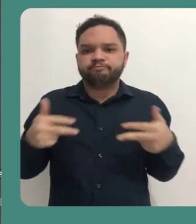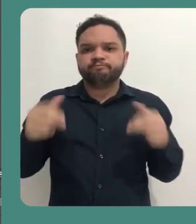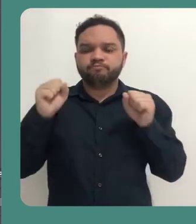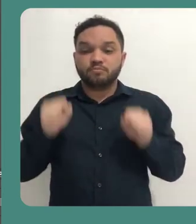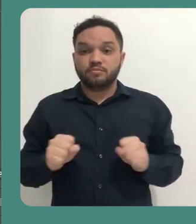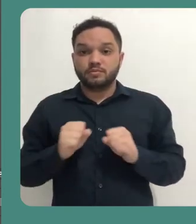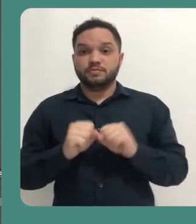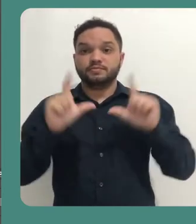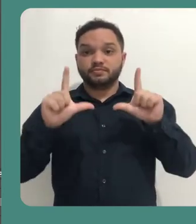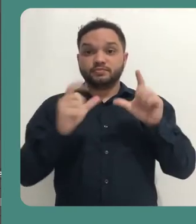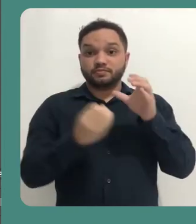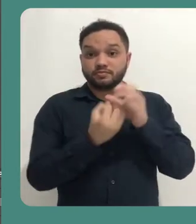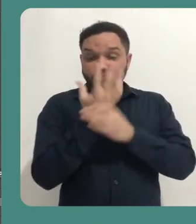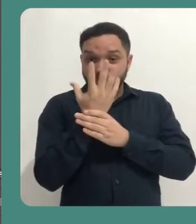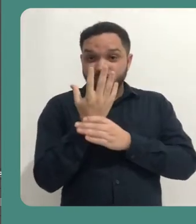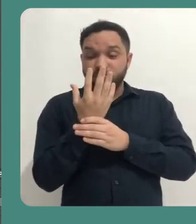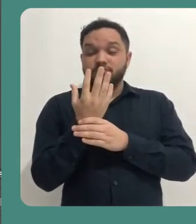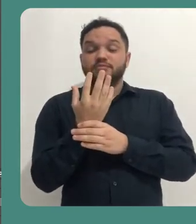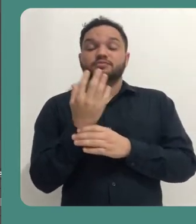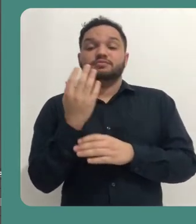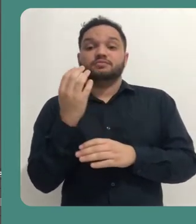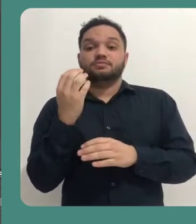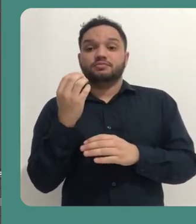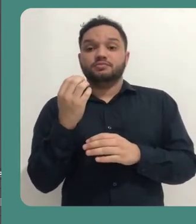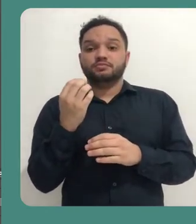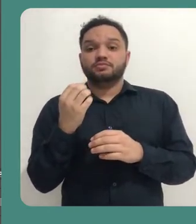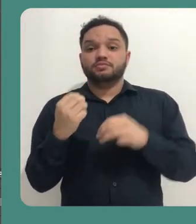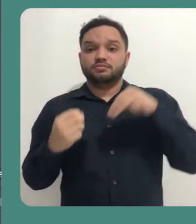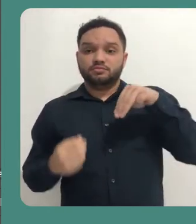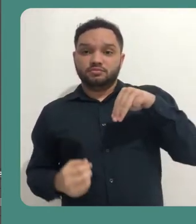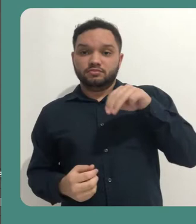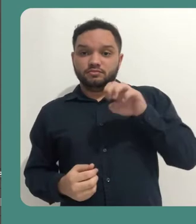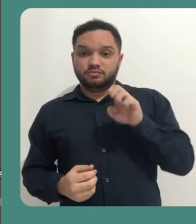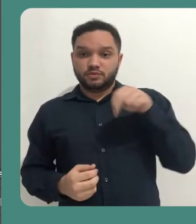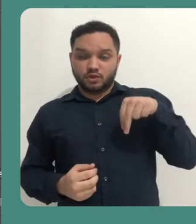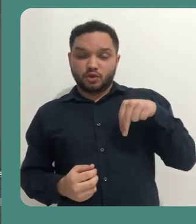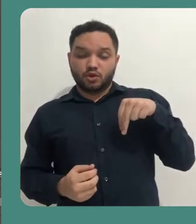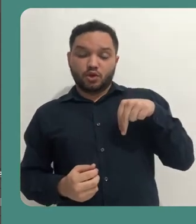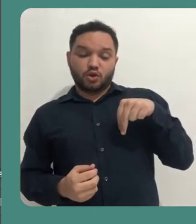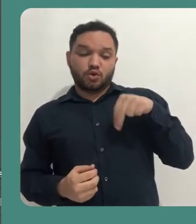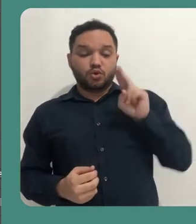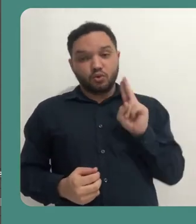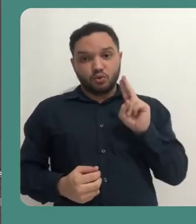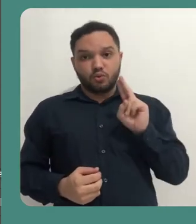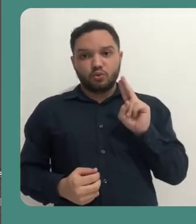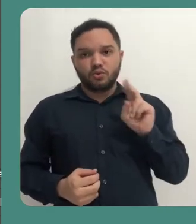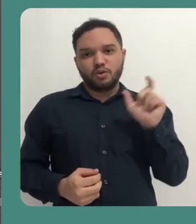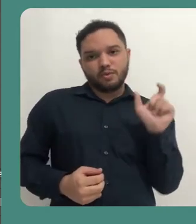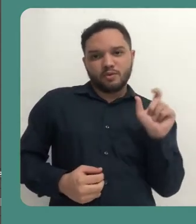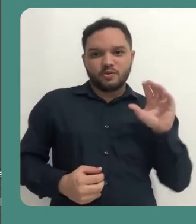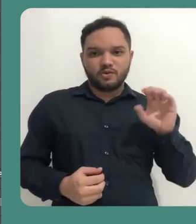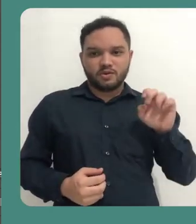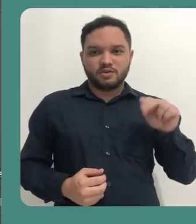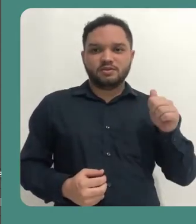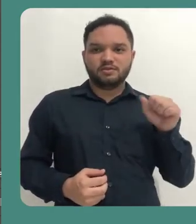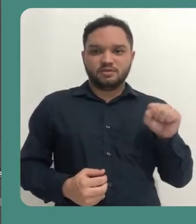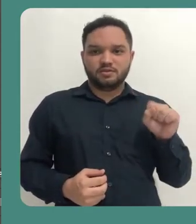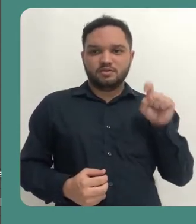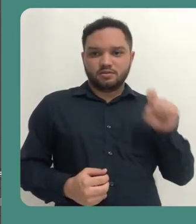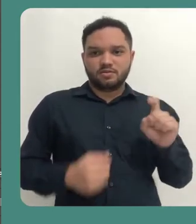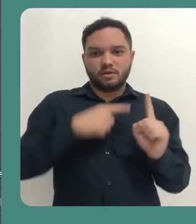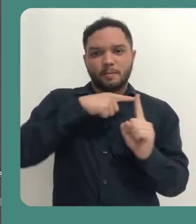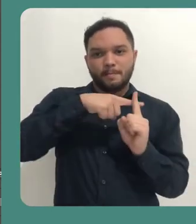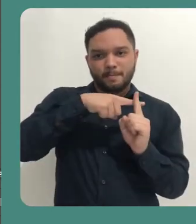Para criar uma cena dentro do OBS Studio, a gente deve vir aqui no menu inferior esquerdo, no campo cenas, e clicar no